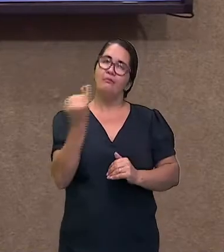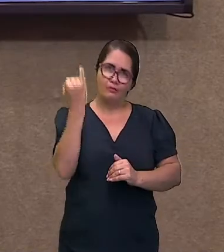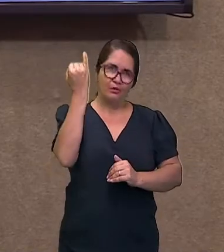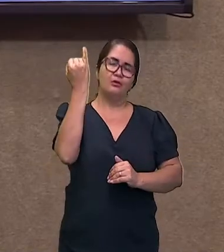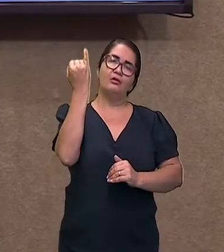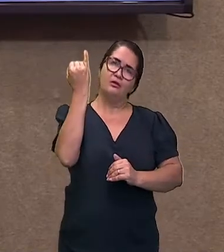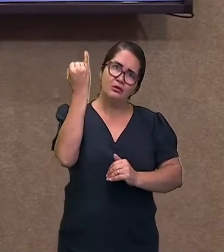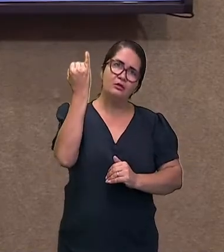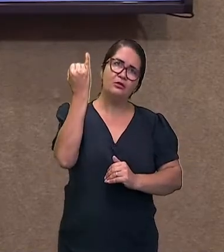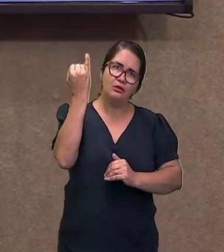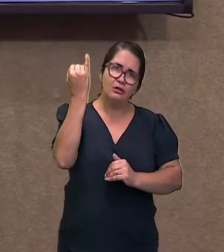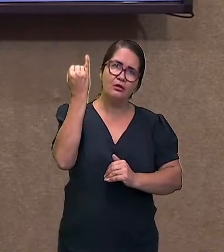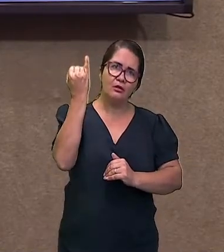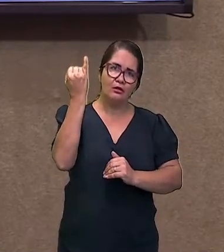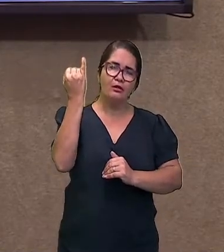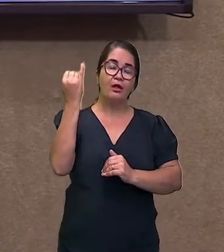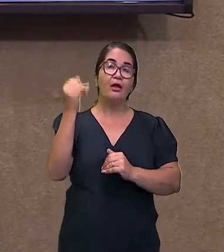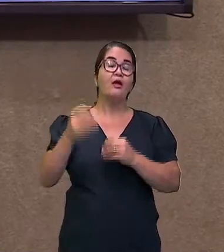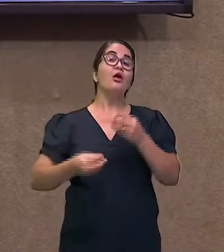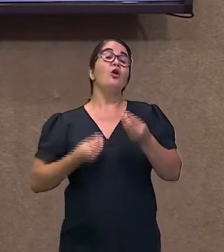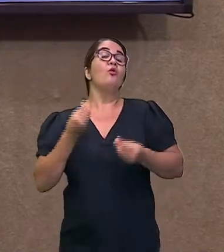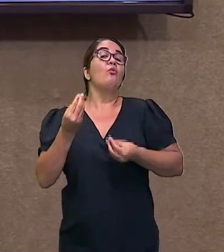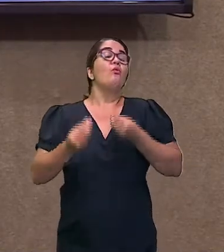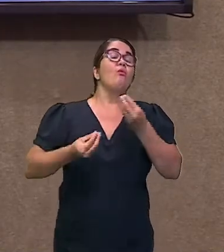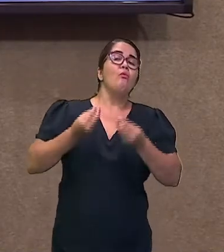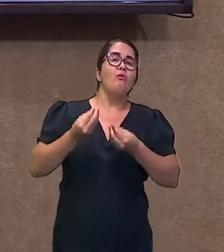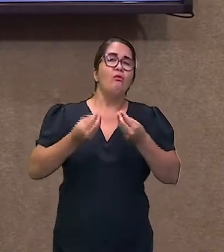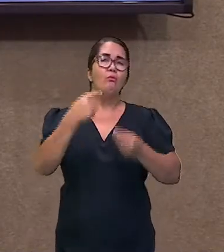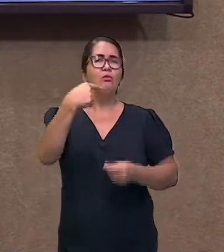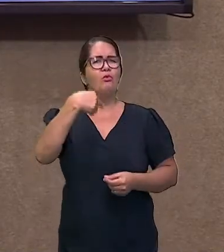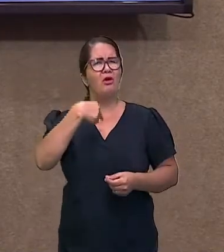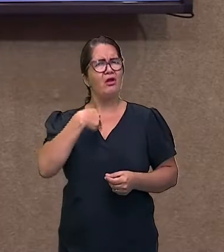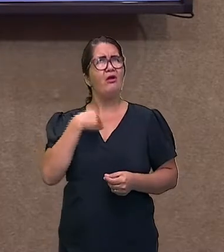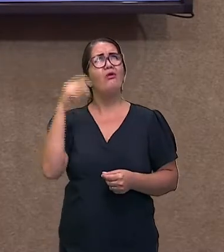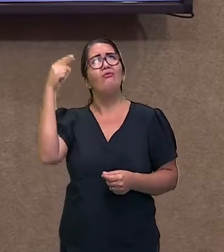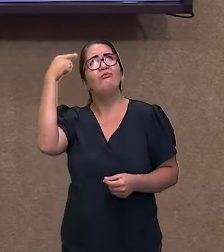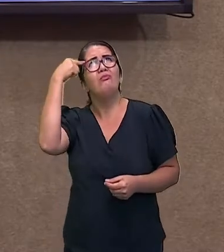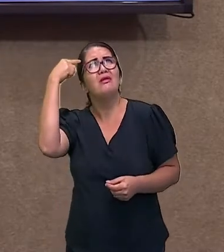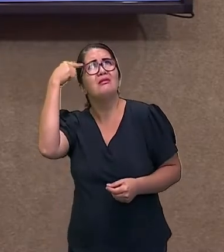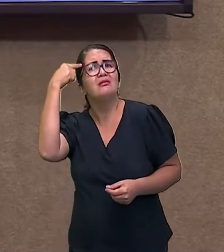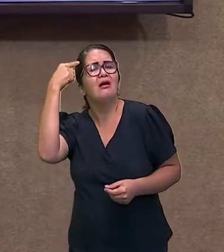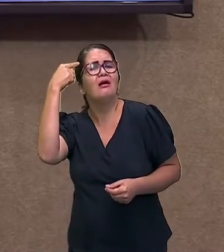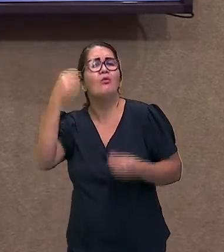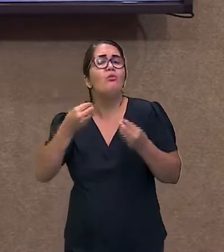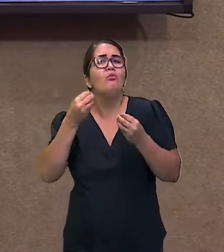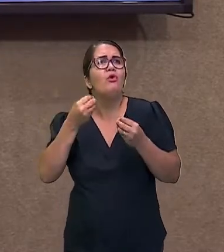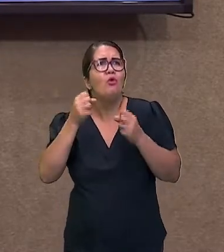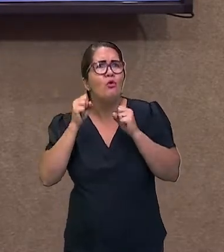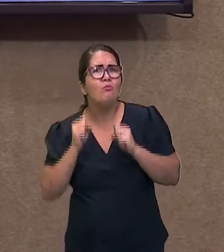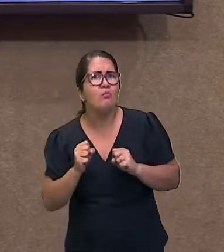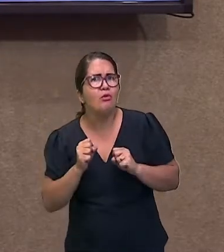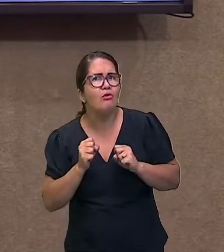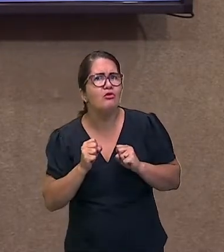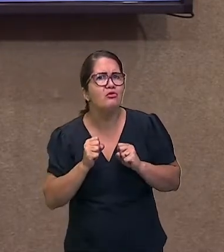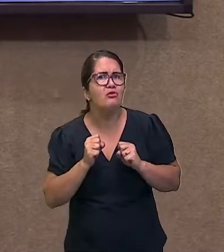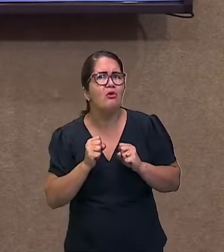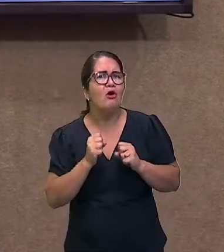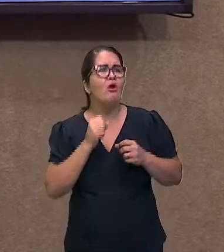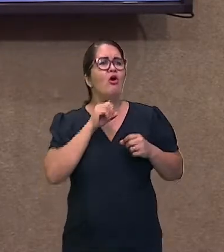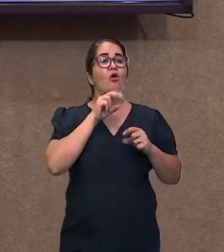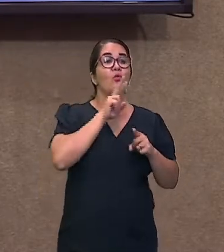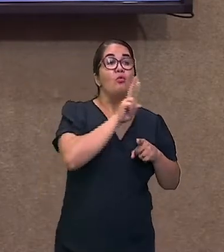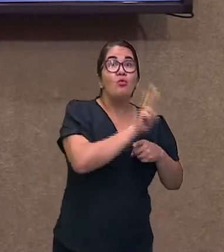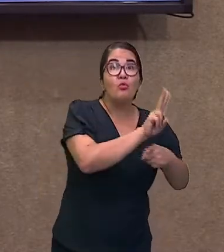Até que meio eu posso ajudar, influenciar esse convívio entre